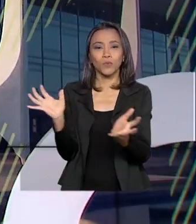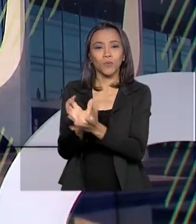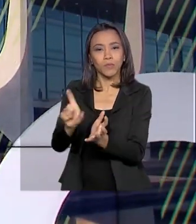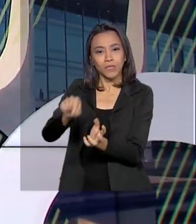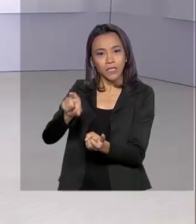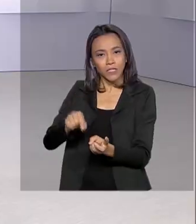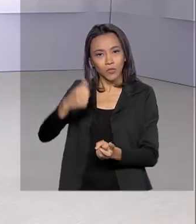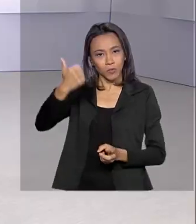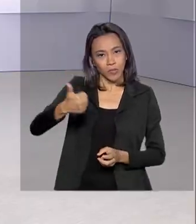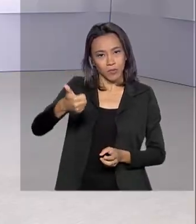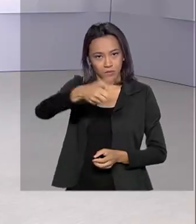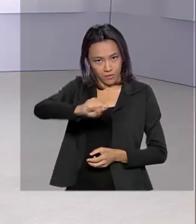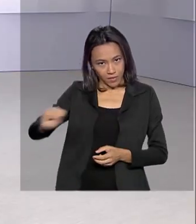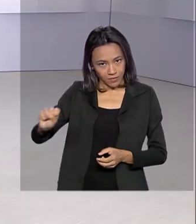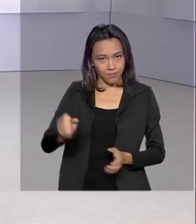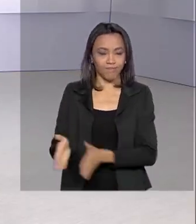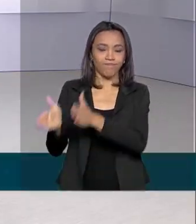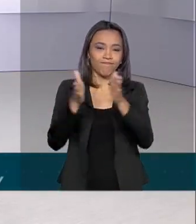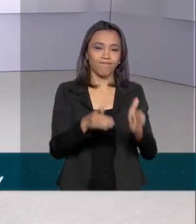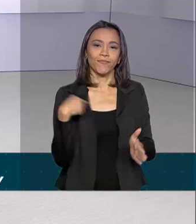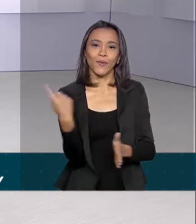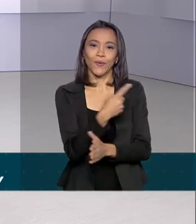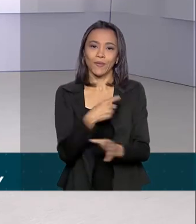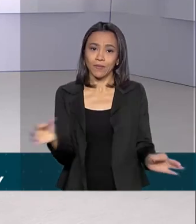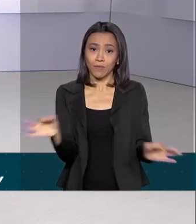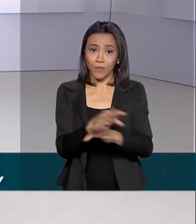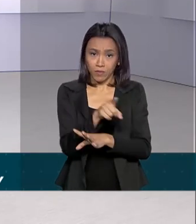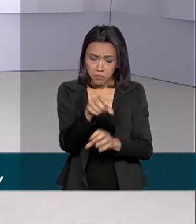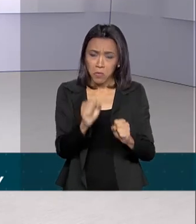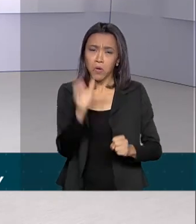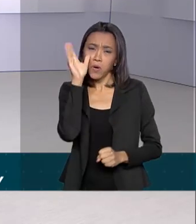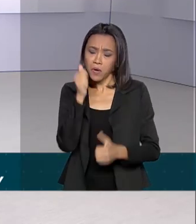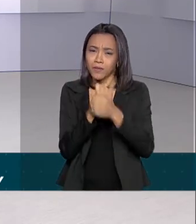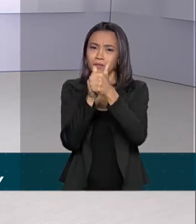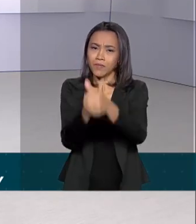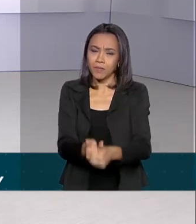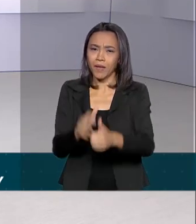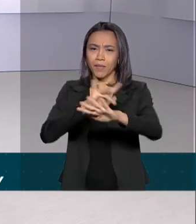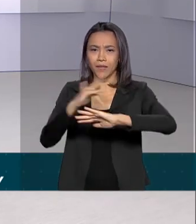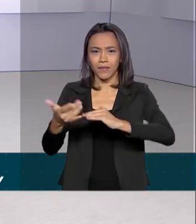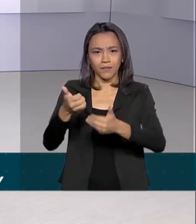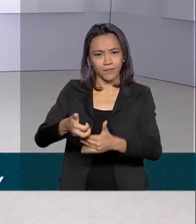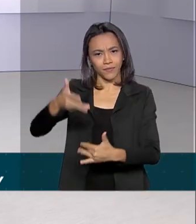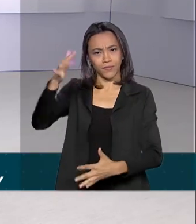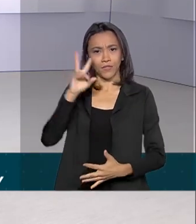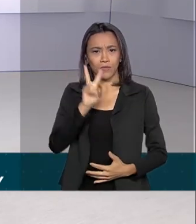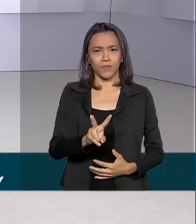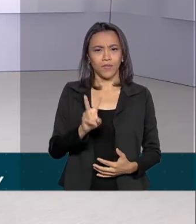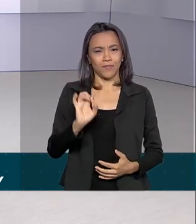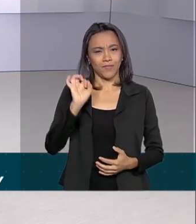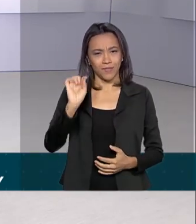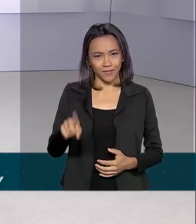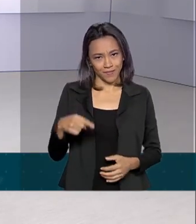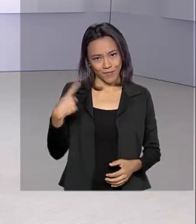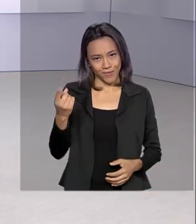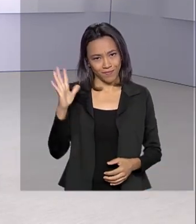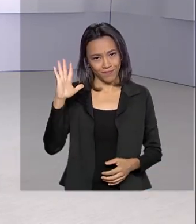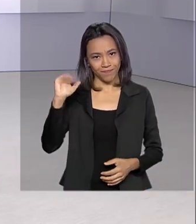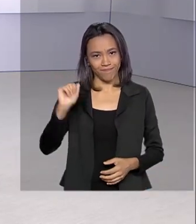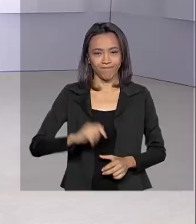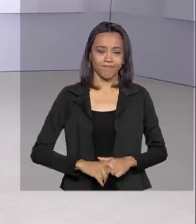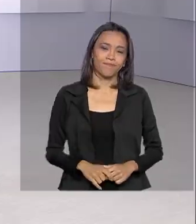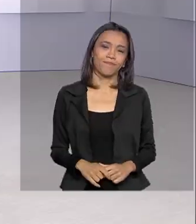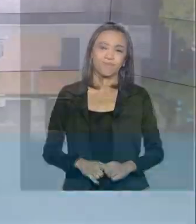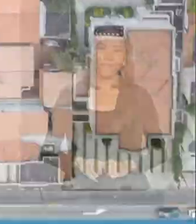semestre. A gente fica por aqui. Você pode nos acompanhar também pelas redes sociais. Nos vemos na próxima edição. Até lá. Tchau.